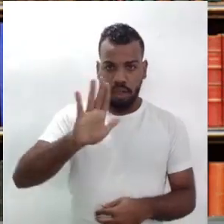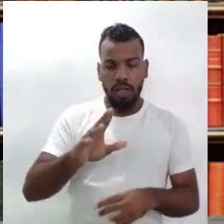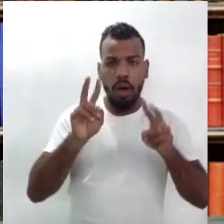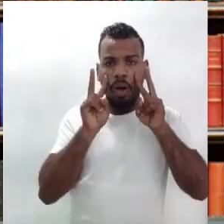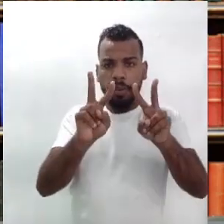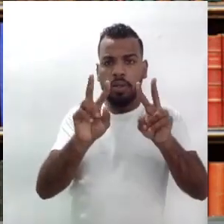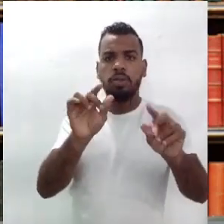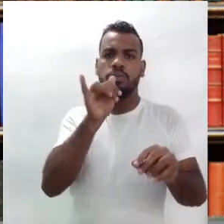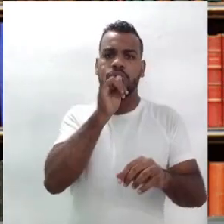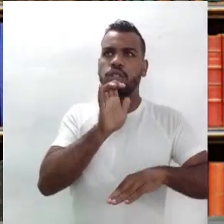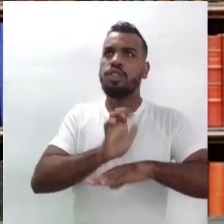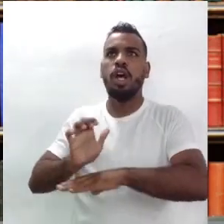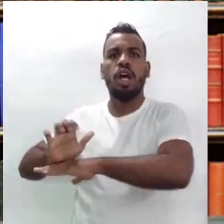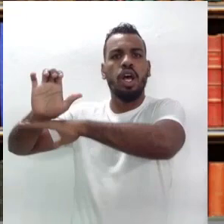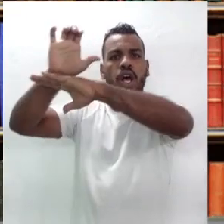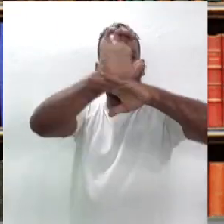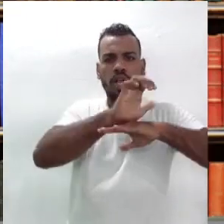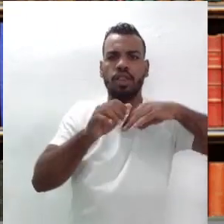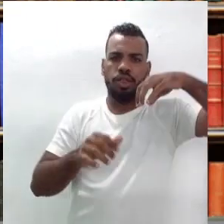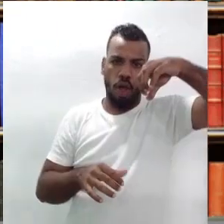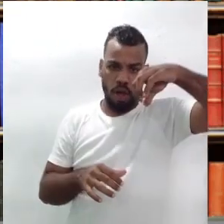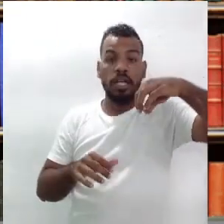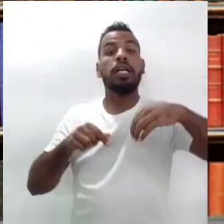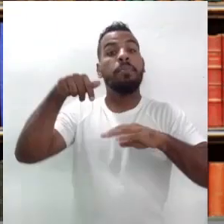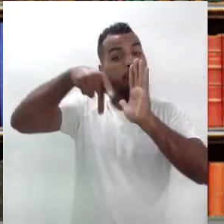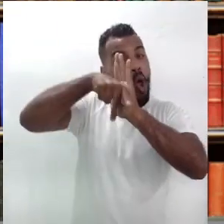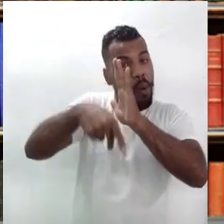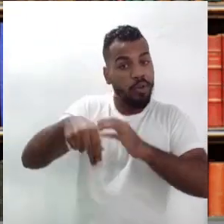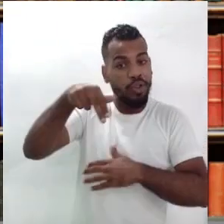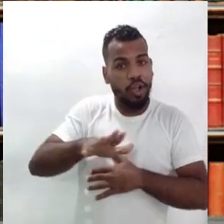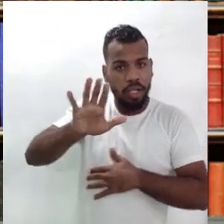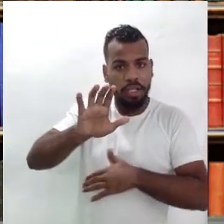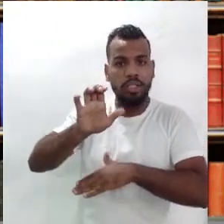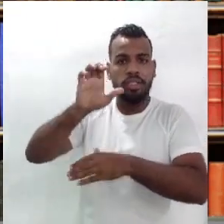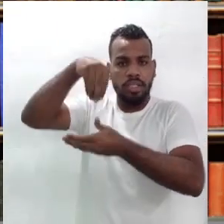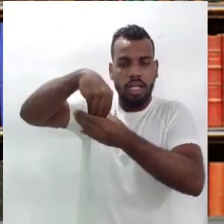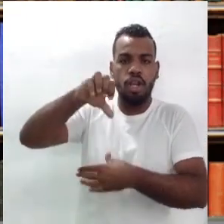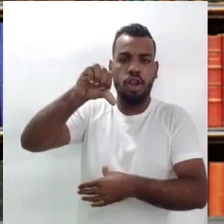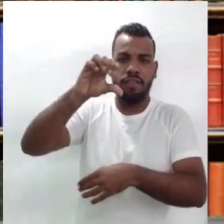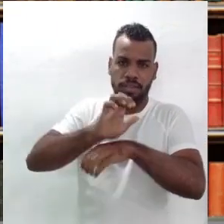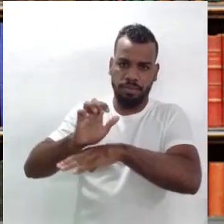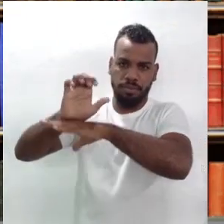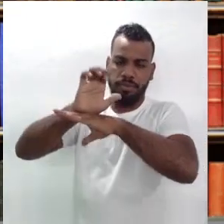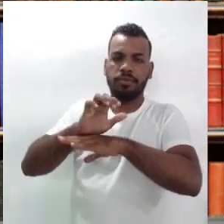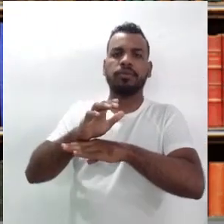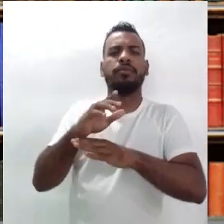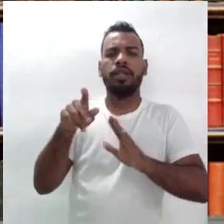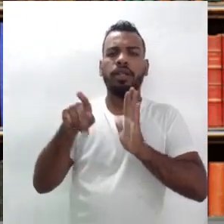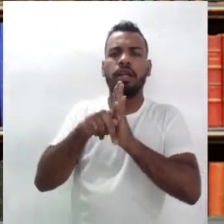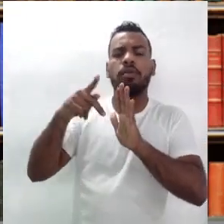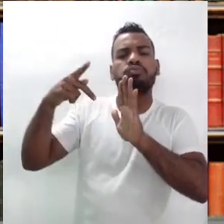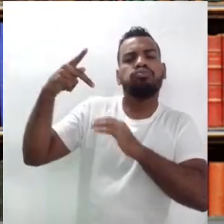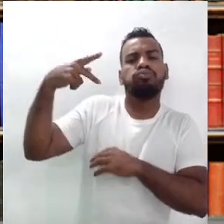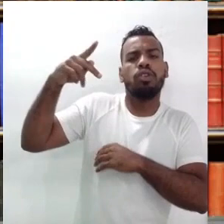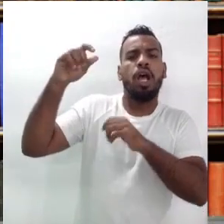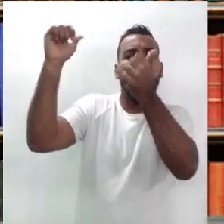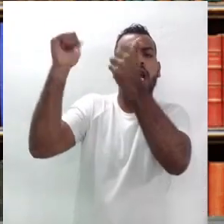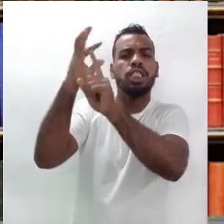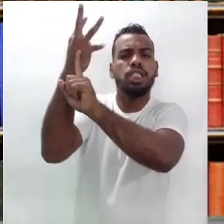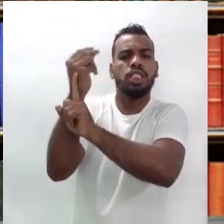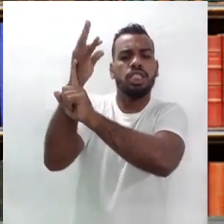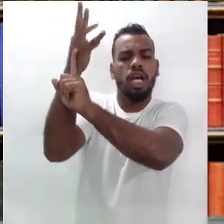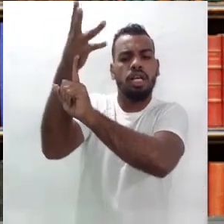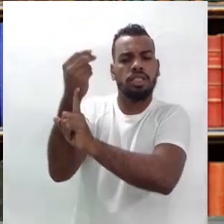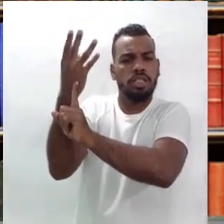observar que cada estado, são nove estados, cada estado tem uma cultura, tem uma particularidade artística, se assim eu posso dizer.